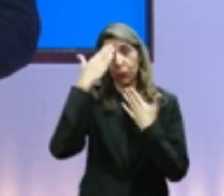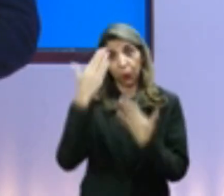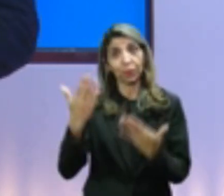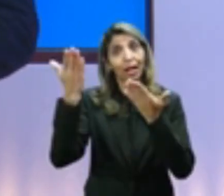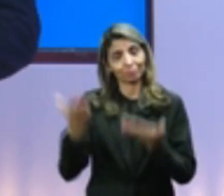inicial.